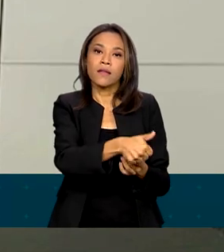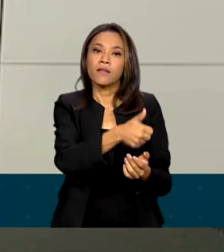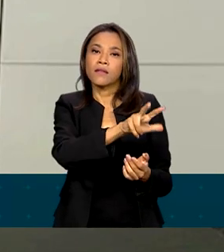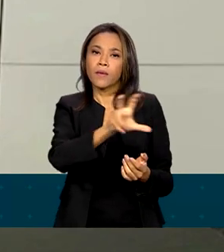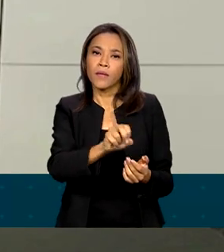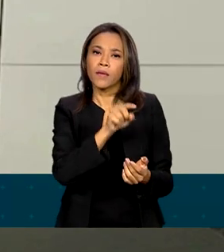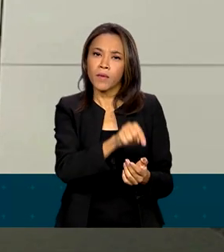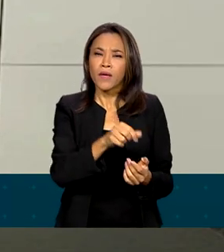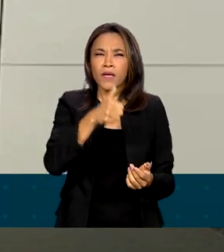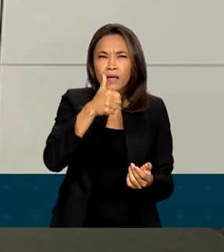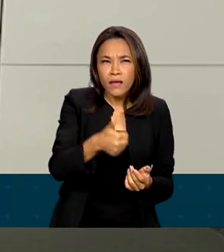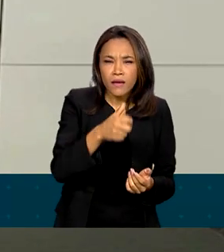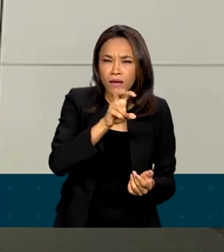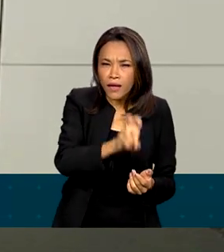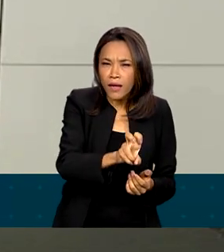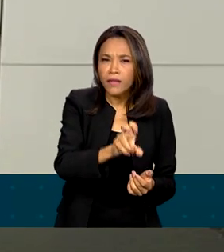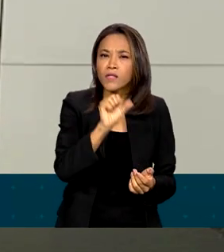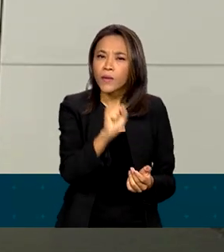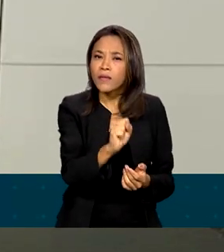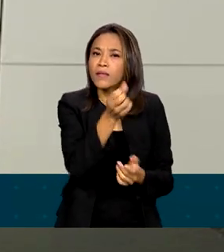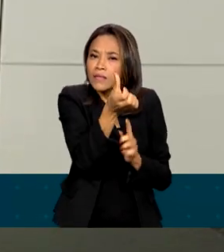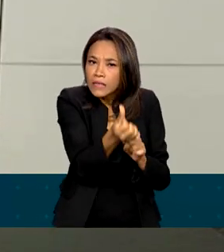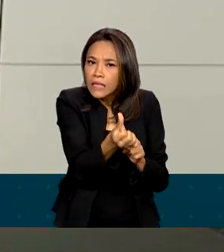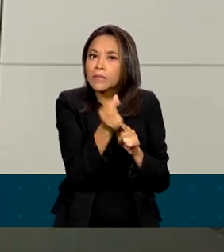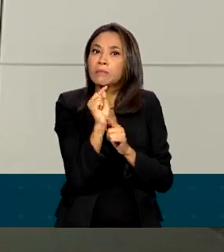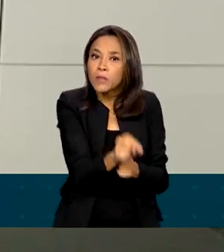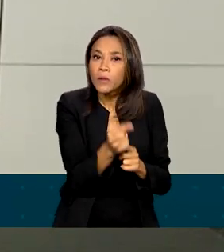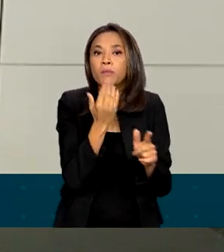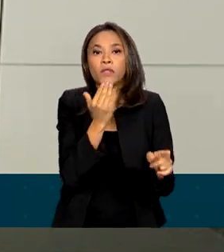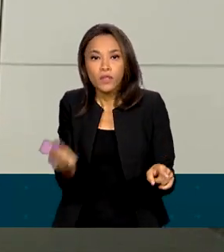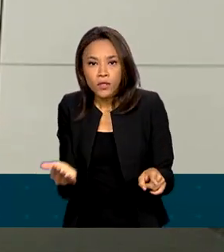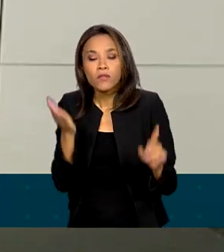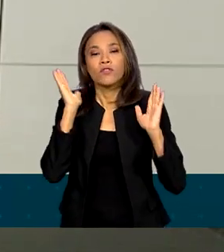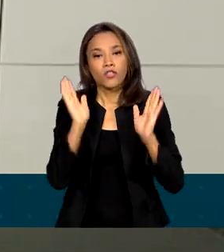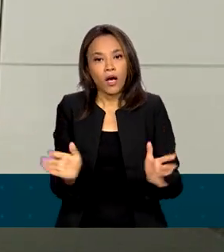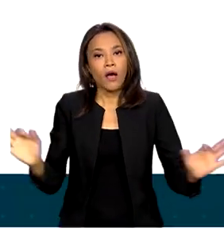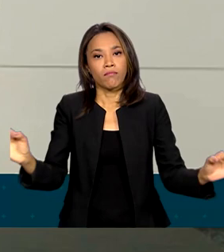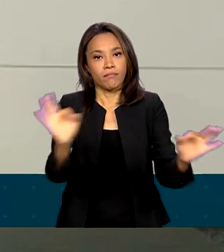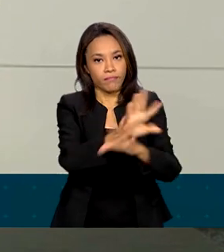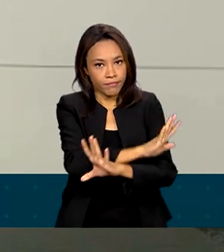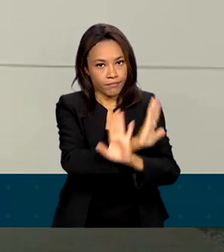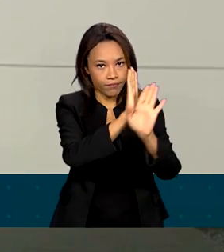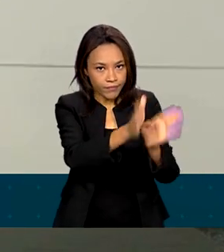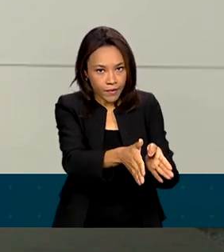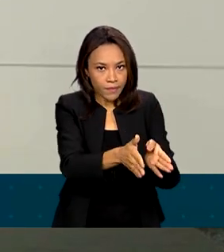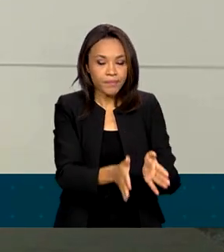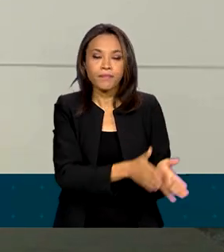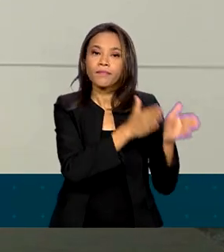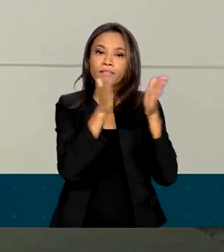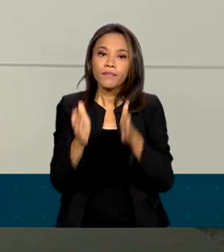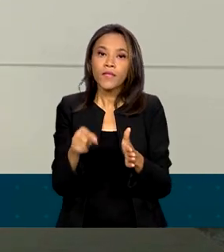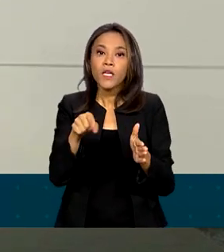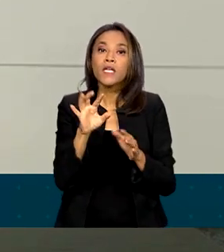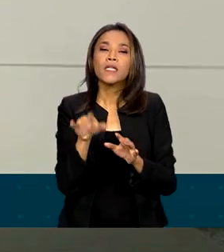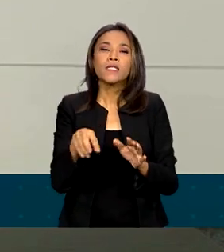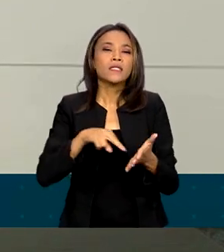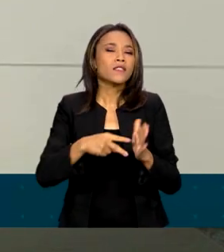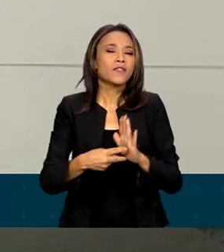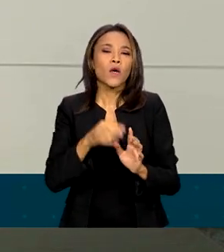586 mil solicitações já foram concluídas. O que dá cerca de R 1